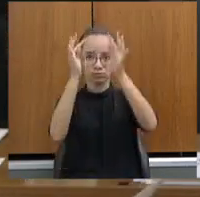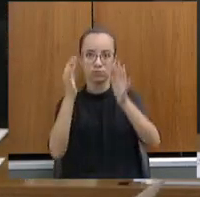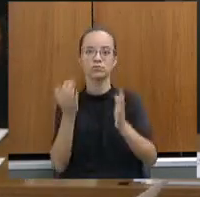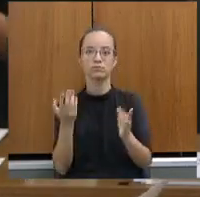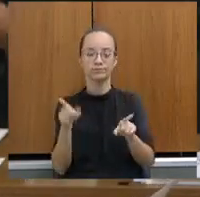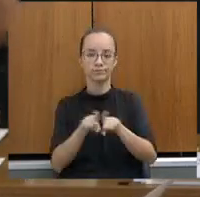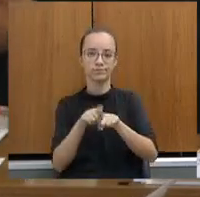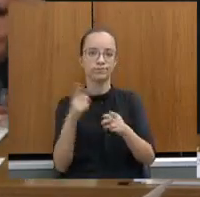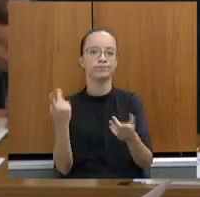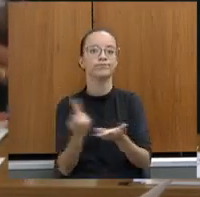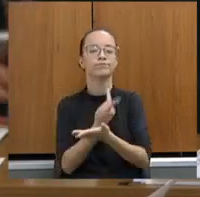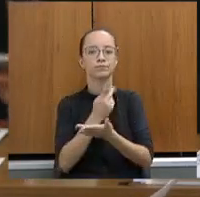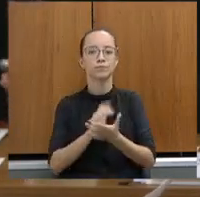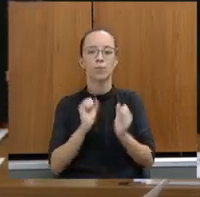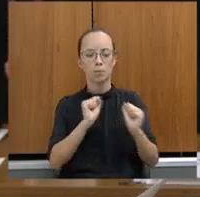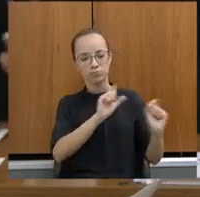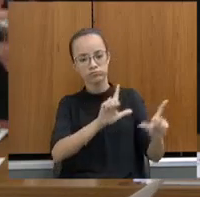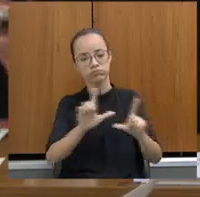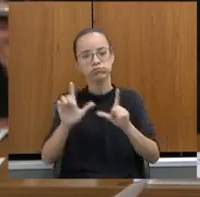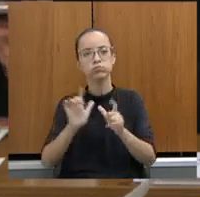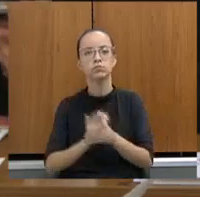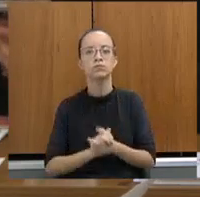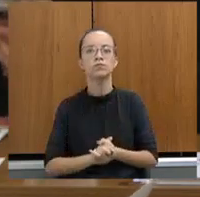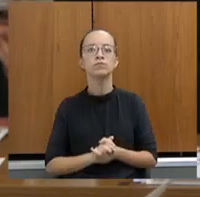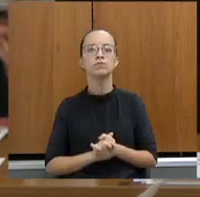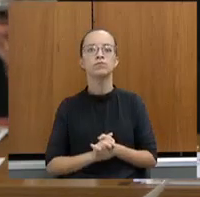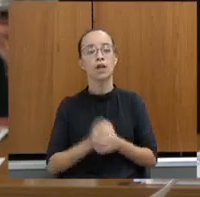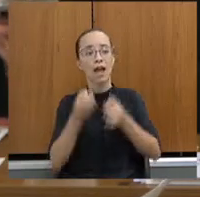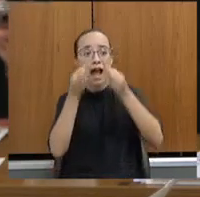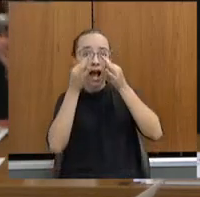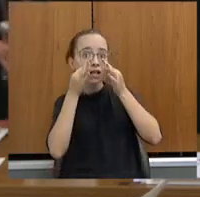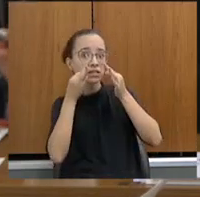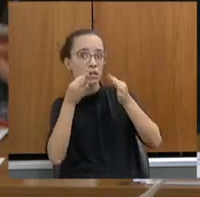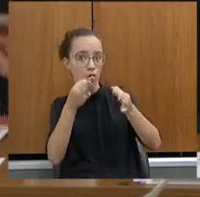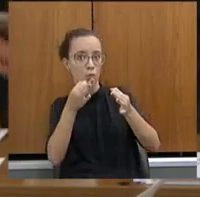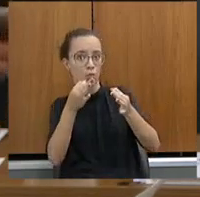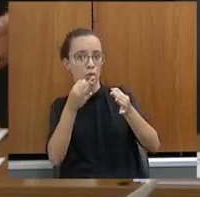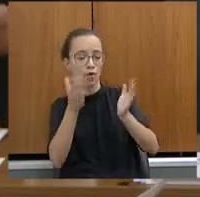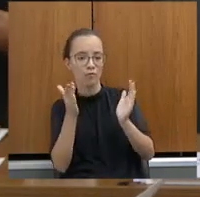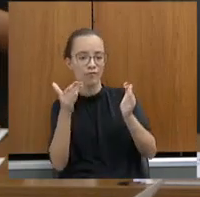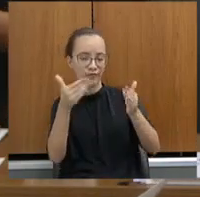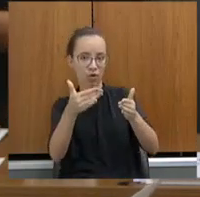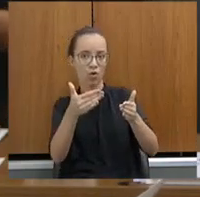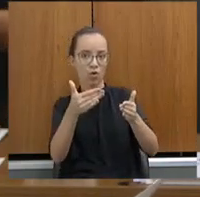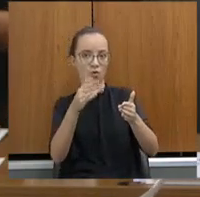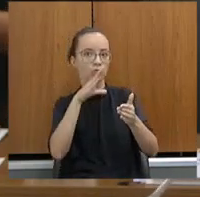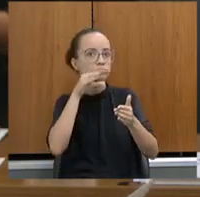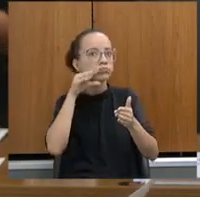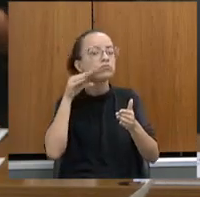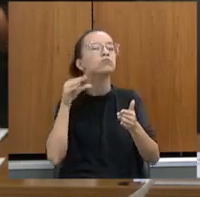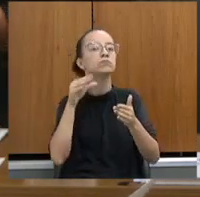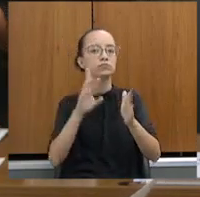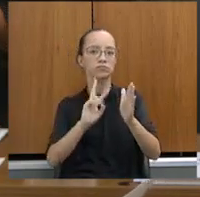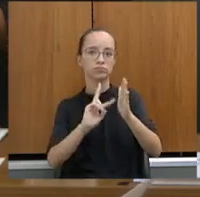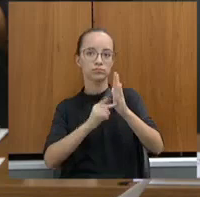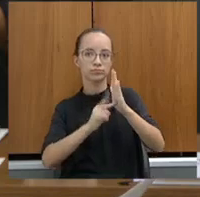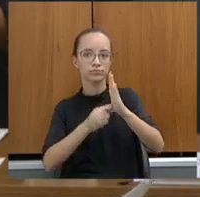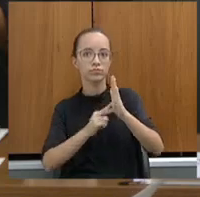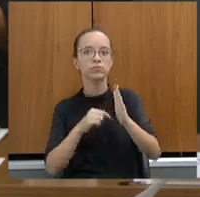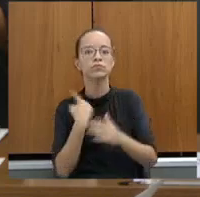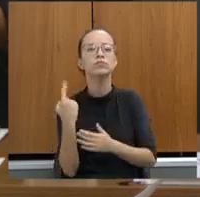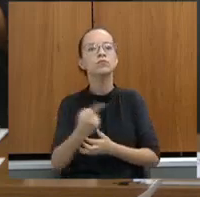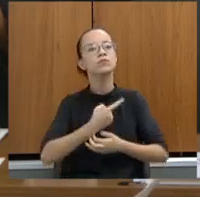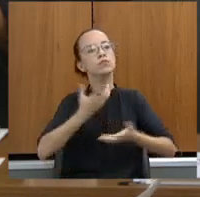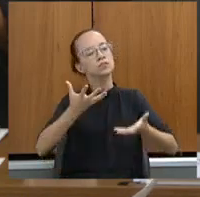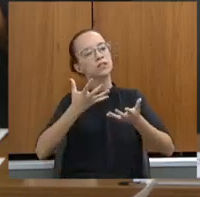Com relação, pode passar, com relação à atenção ao nosso servidor, atenção no que diz respeito aos recursos humanos, nós criamos